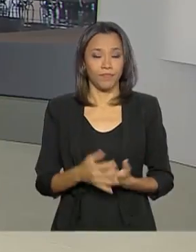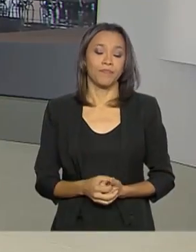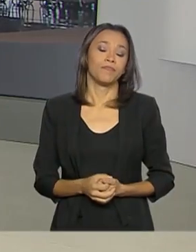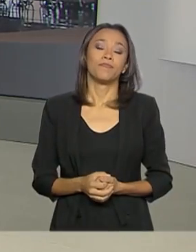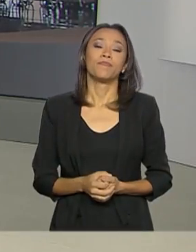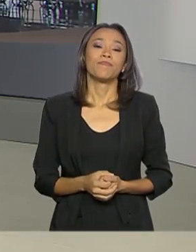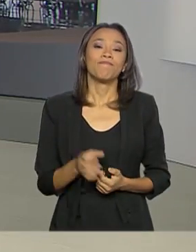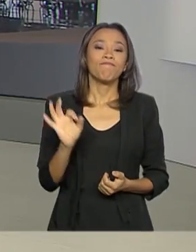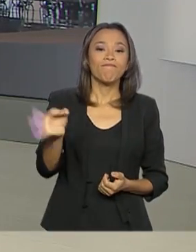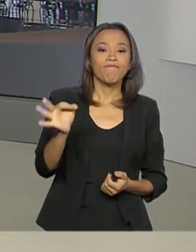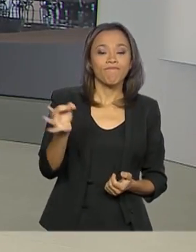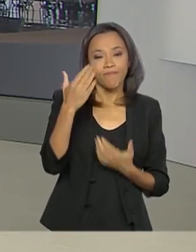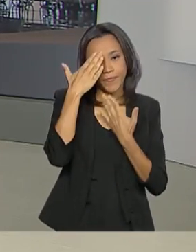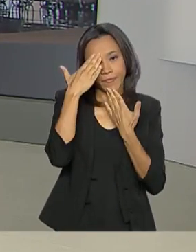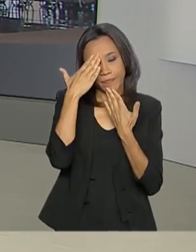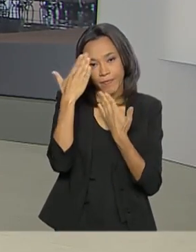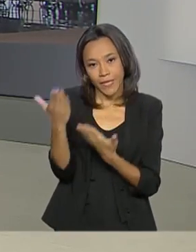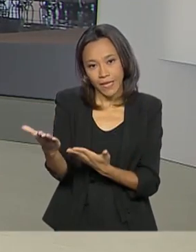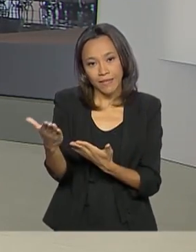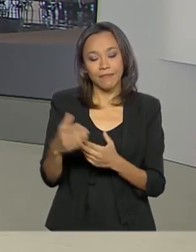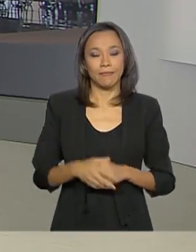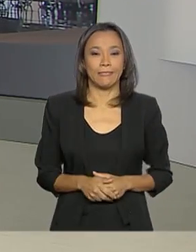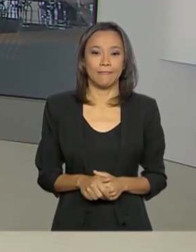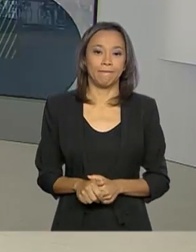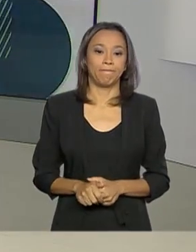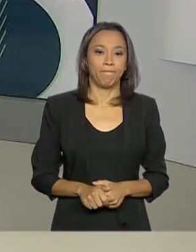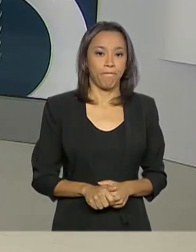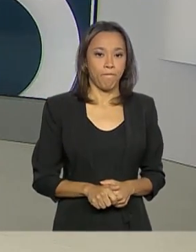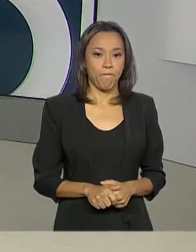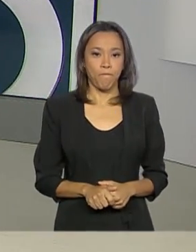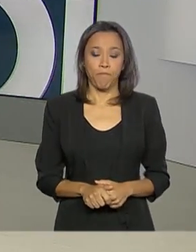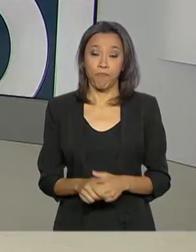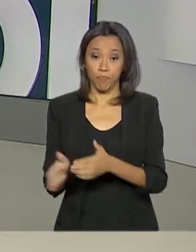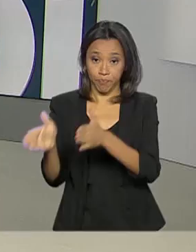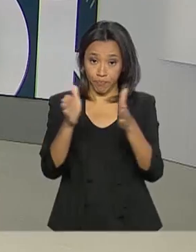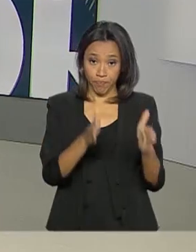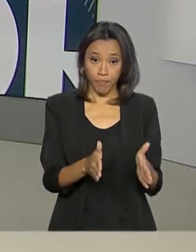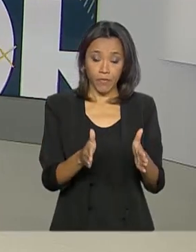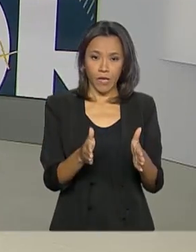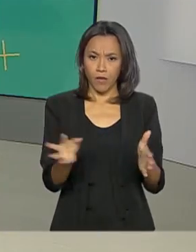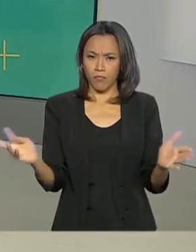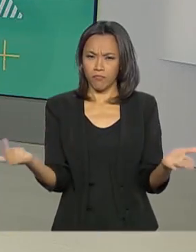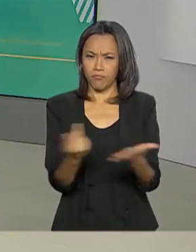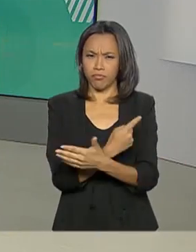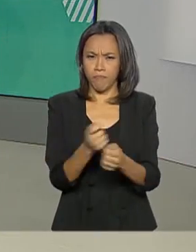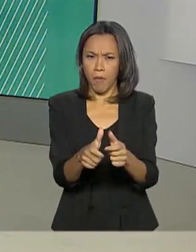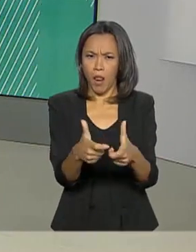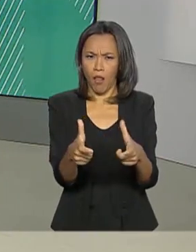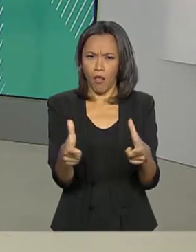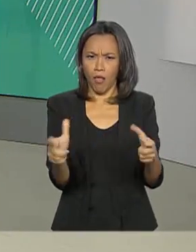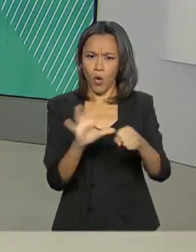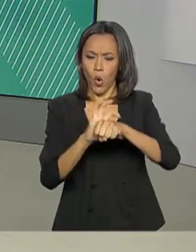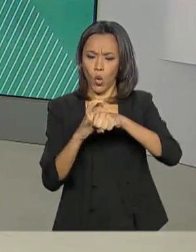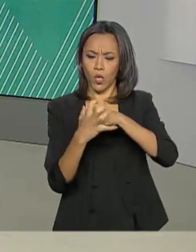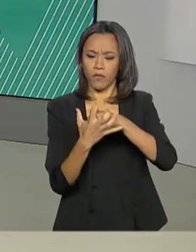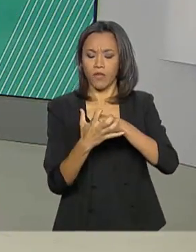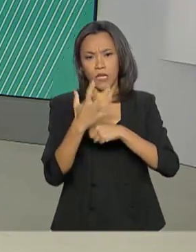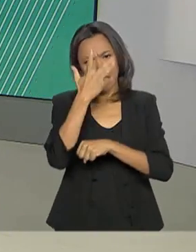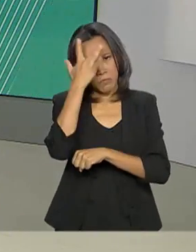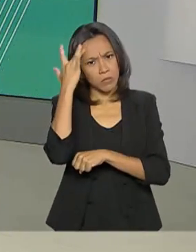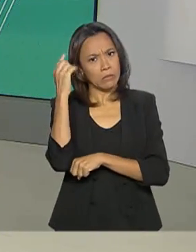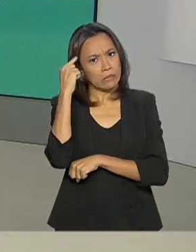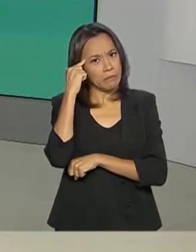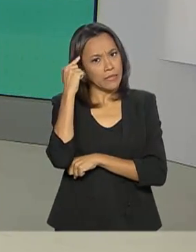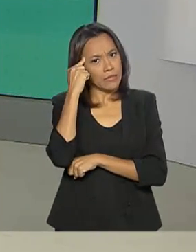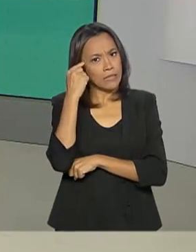Isso mesmo, Luciana. Obrigado, então, pela sua participação. O aumento de casos do novo coronavírus está fazendo muita gente pensar